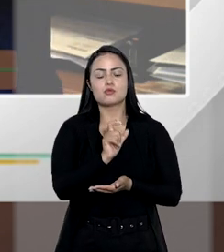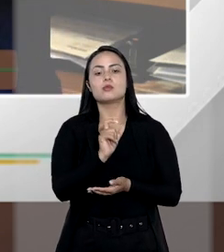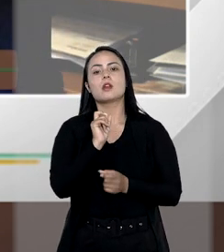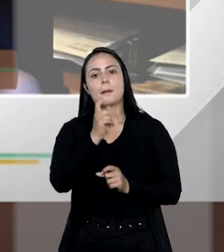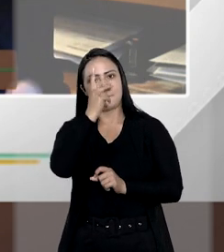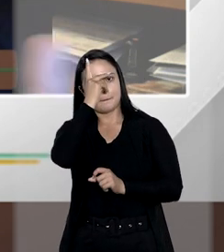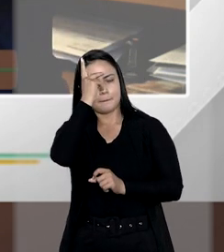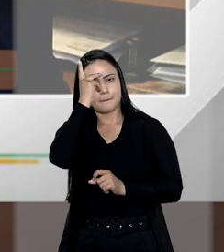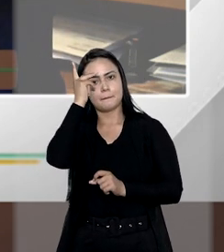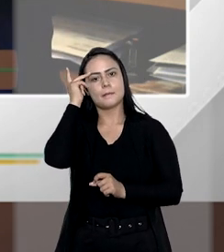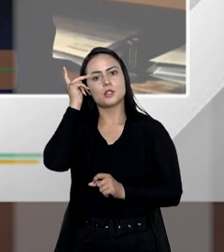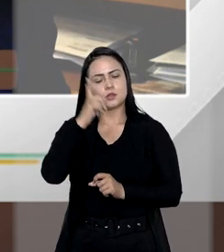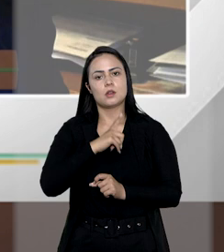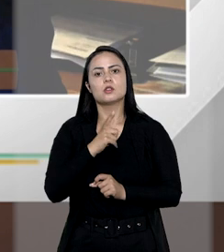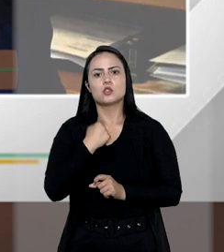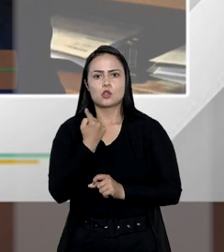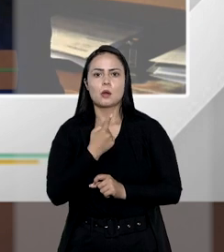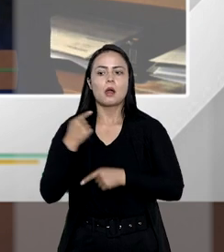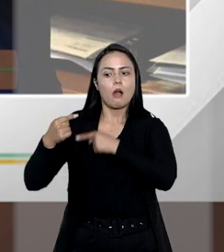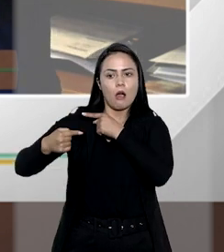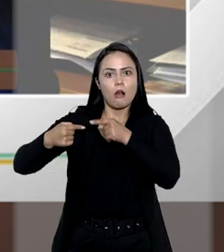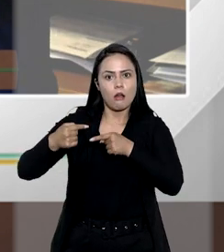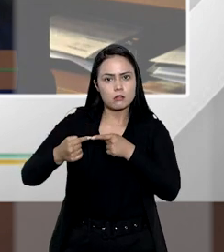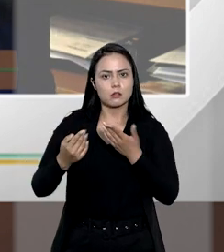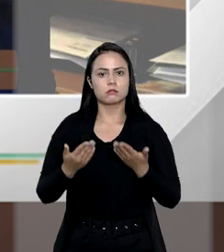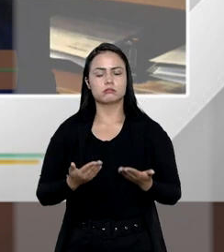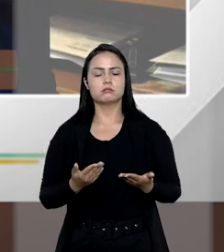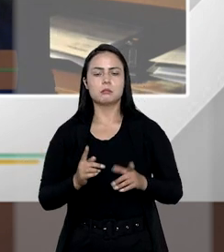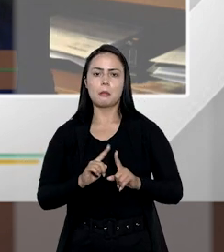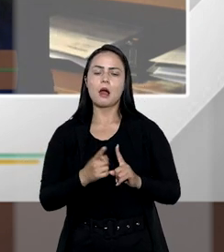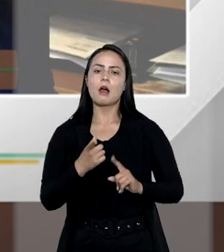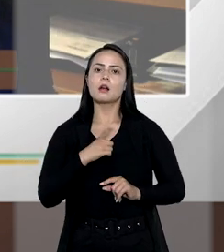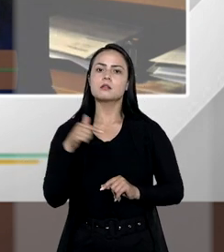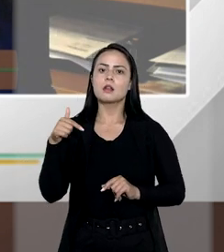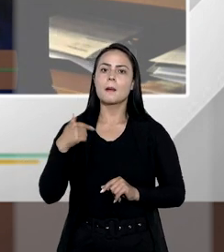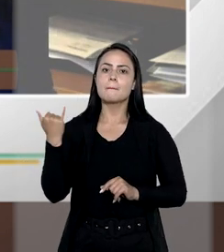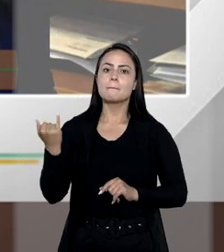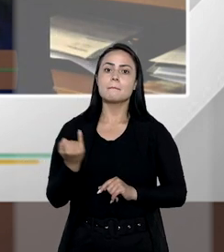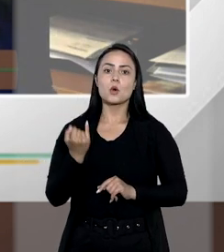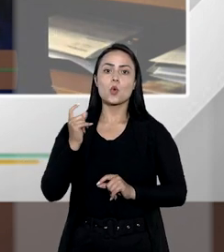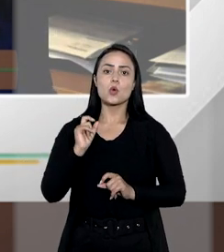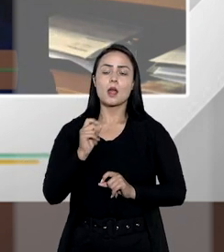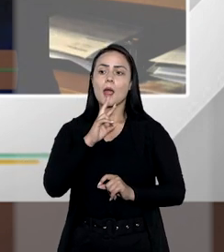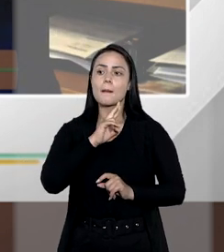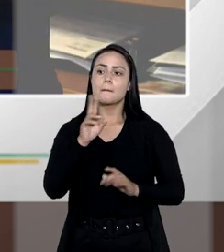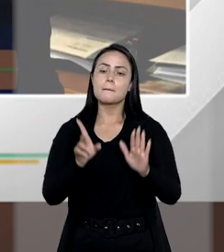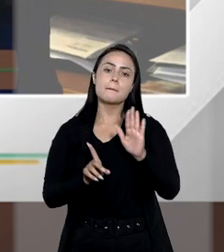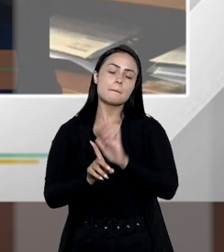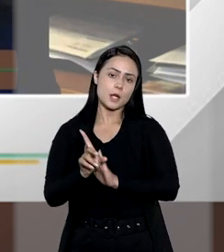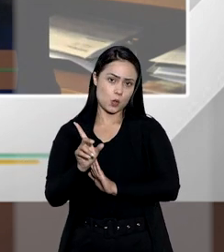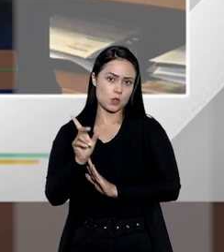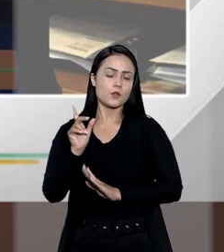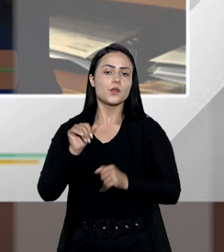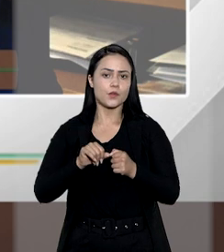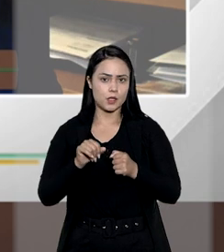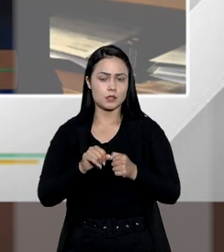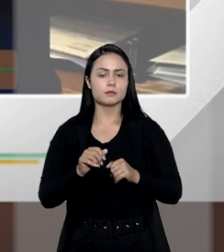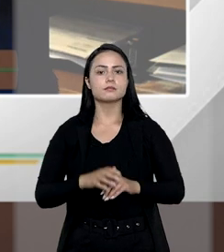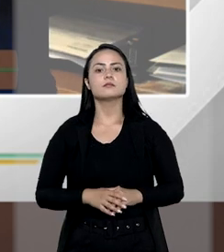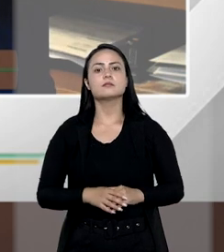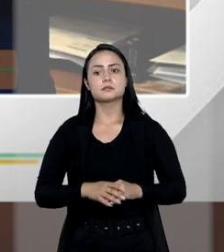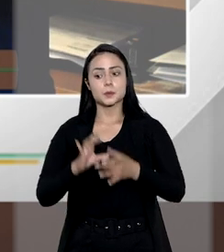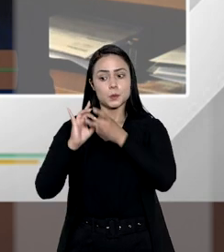pessoa de quem nós vamos herdar. Mas aí é o que importa que responde a pergunta que me foi feita.